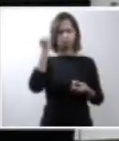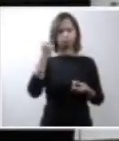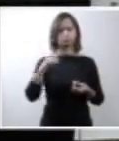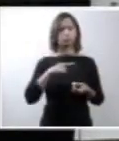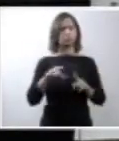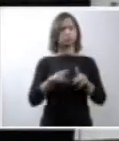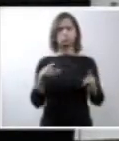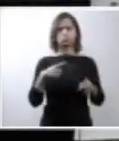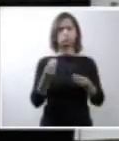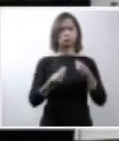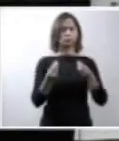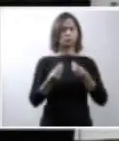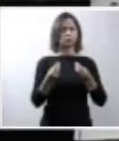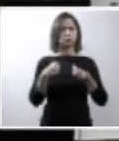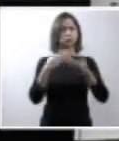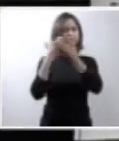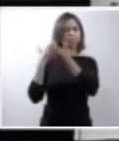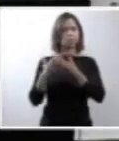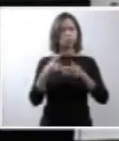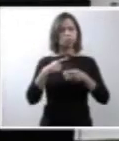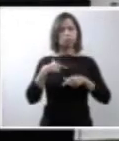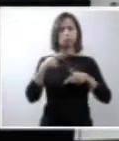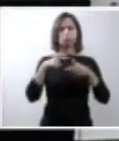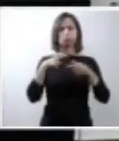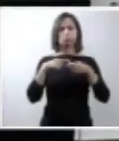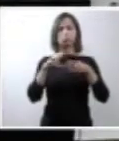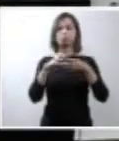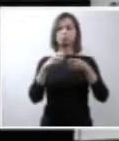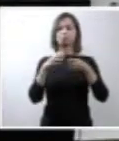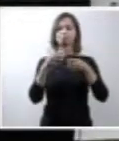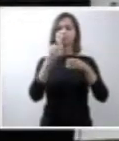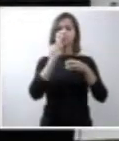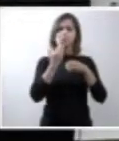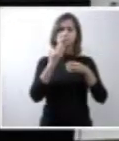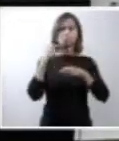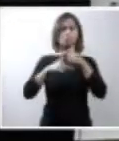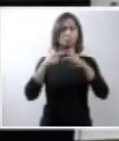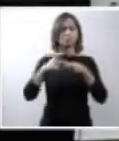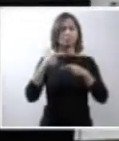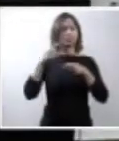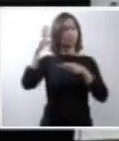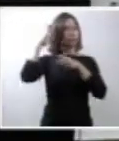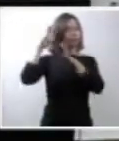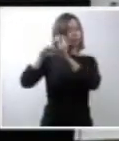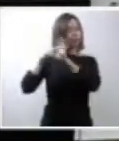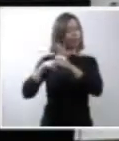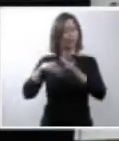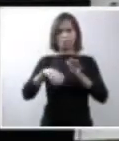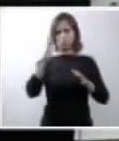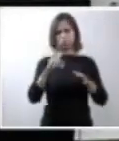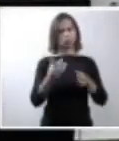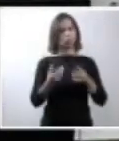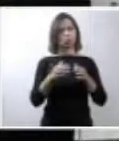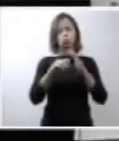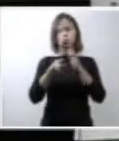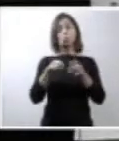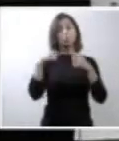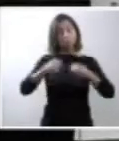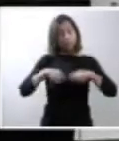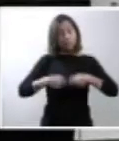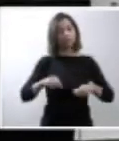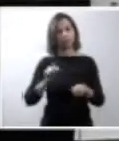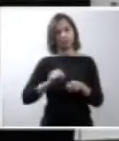situação do estudo dos desreguladores endócrinos. E é isso exatamente que eu digo que é necessário que se faça.